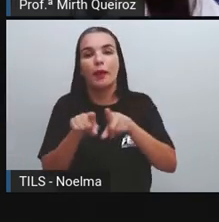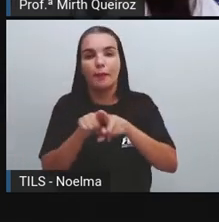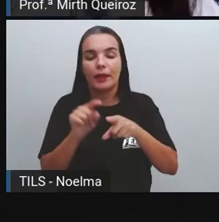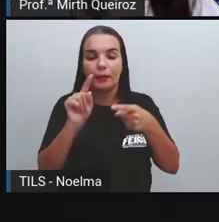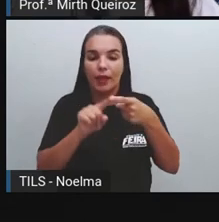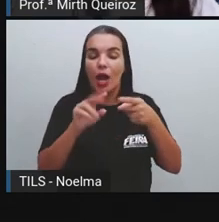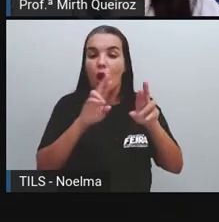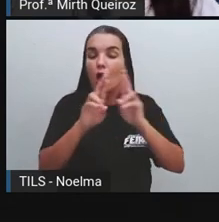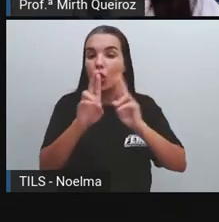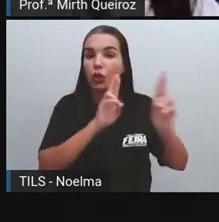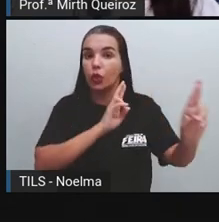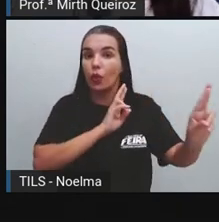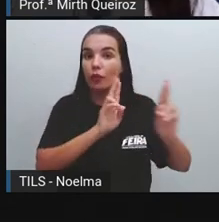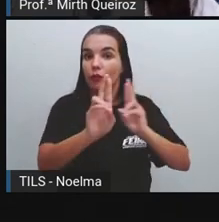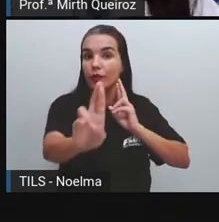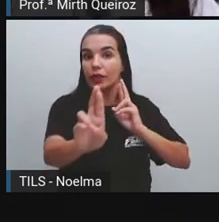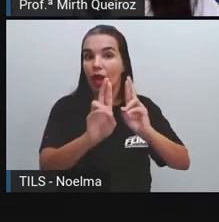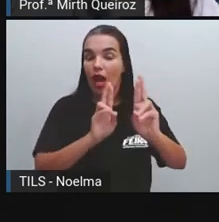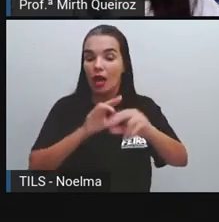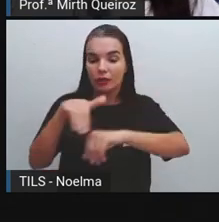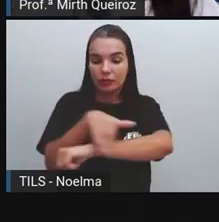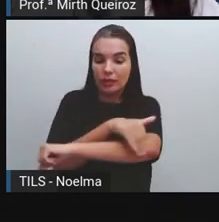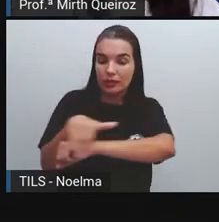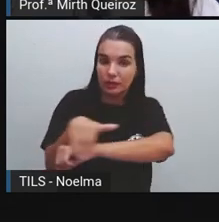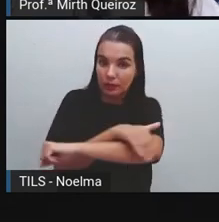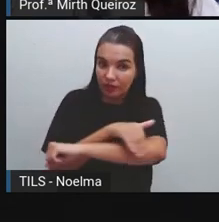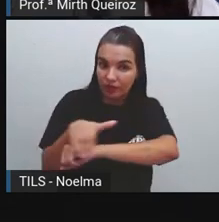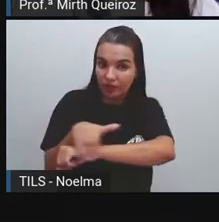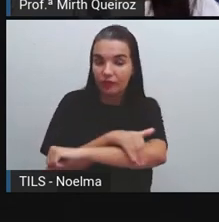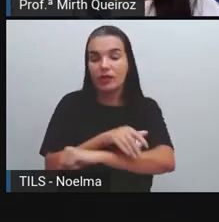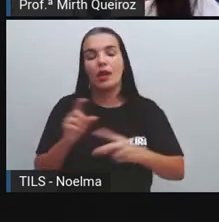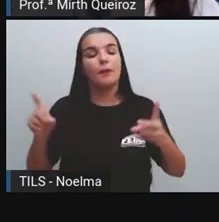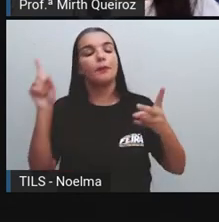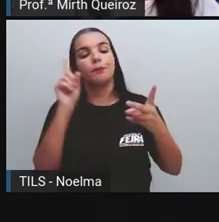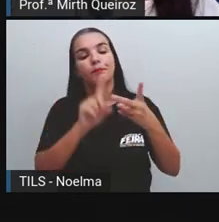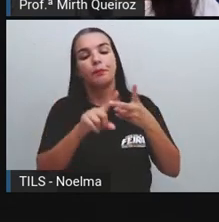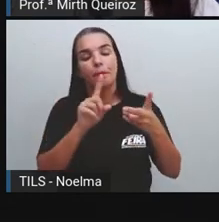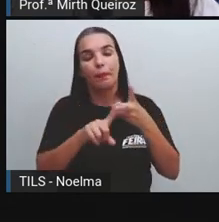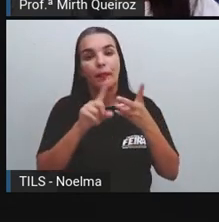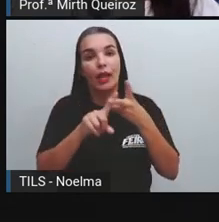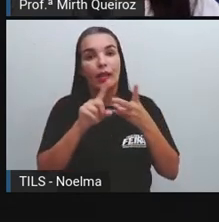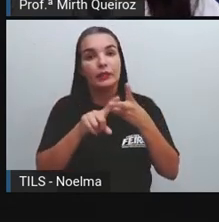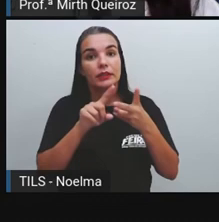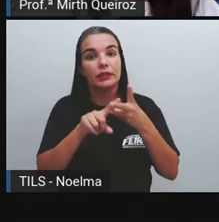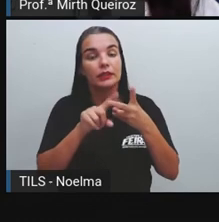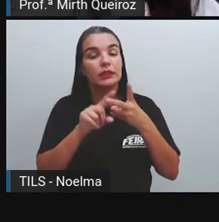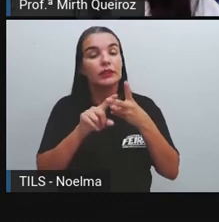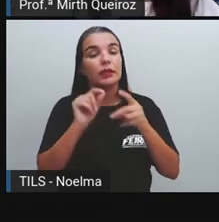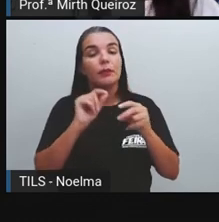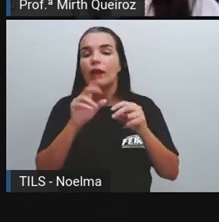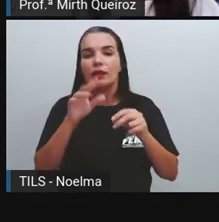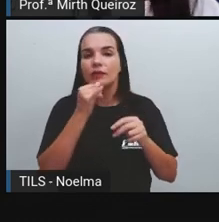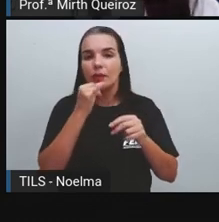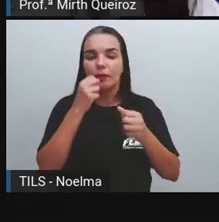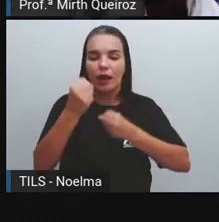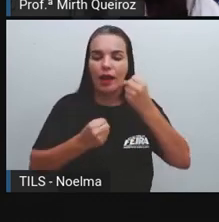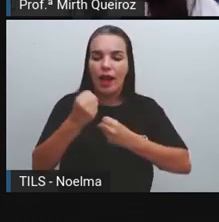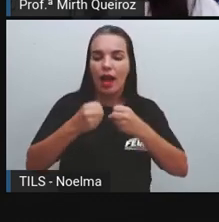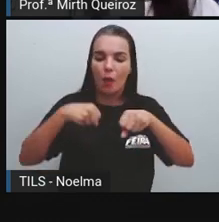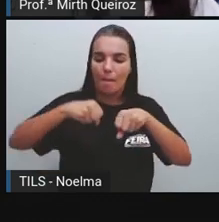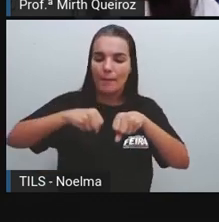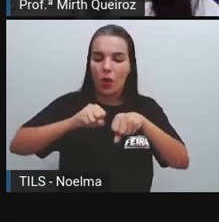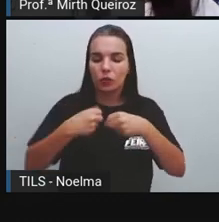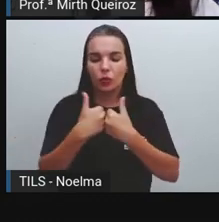rodoviários, que são aqueles utilizados nas rodovias, nas ruas, nas estradas, que é o caso dos carros, das motos, dos ônibus, dos